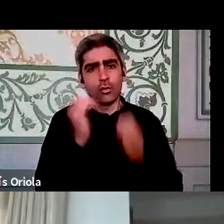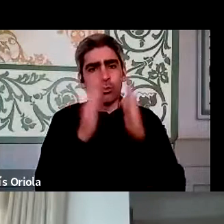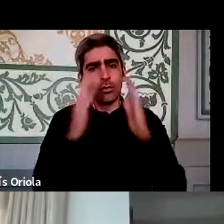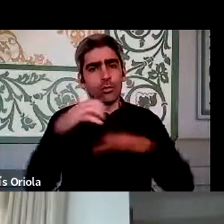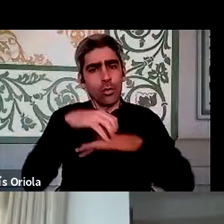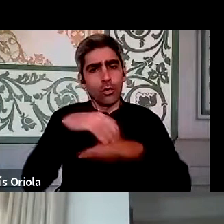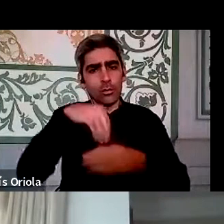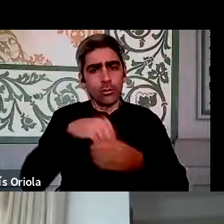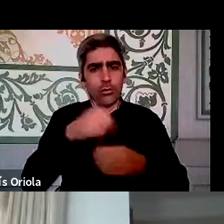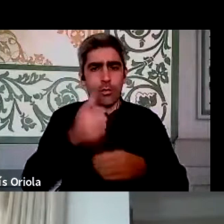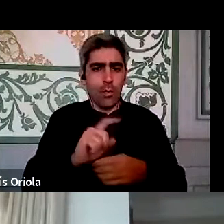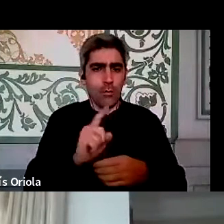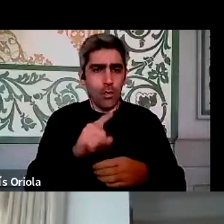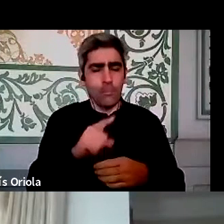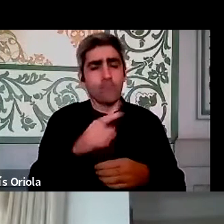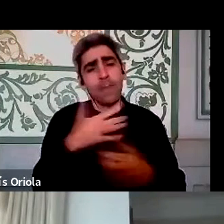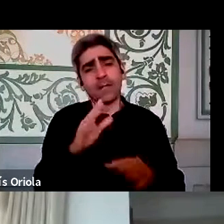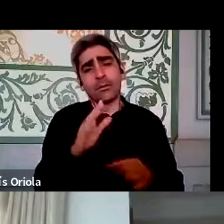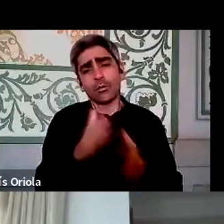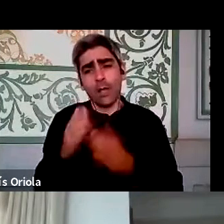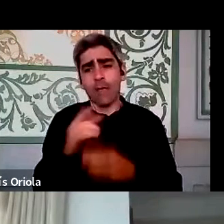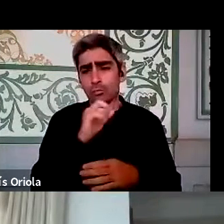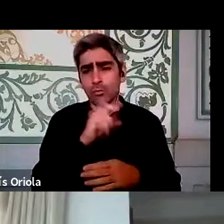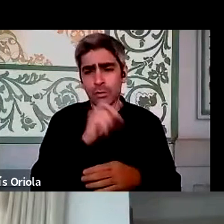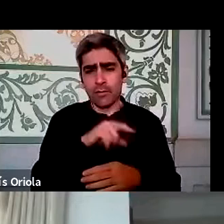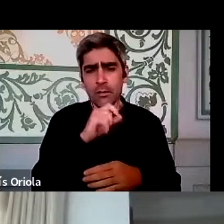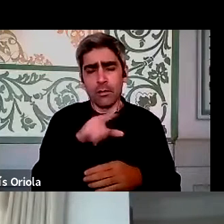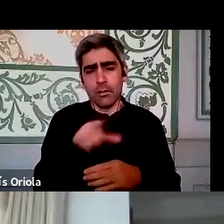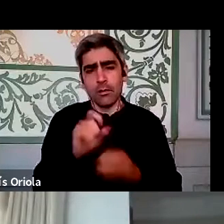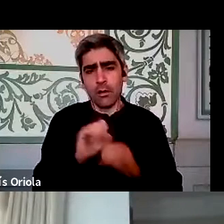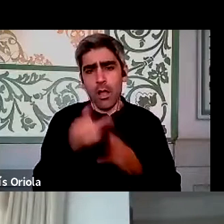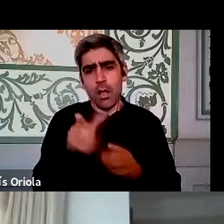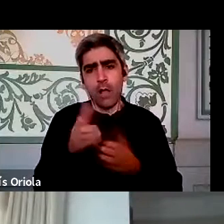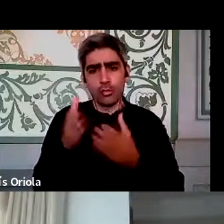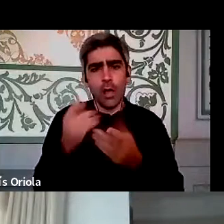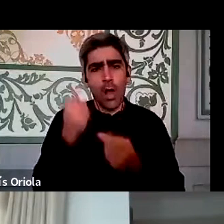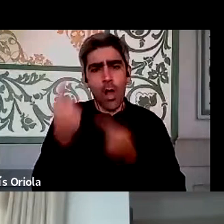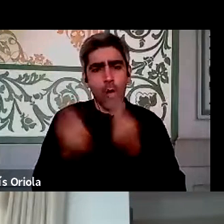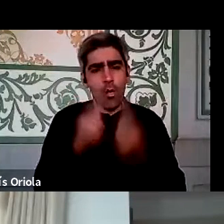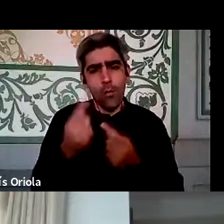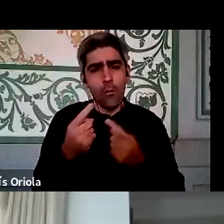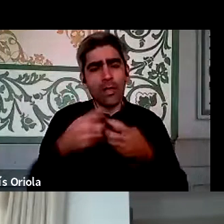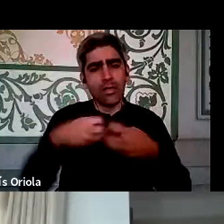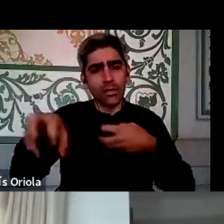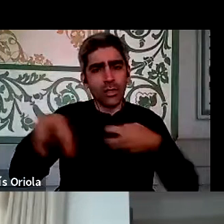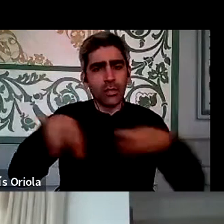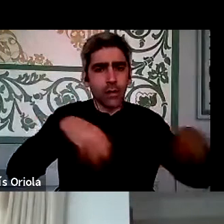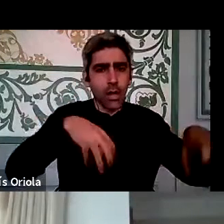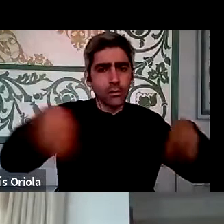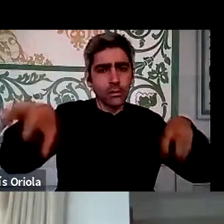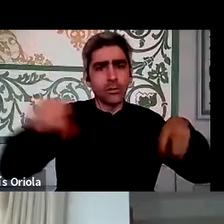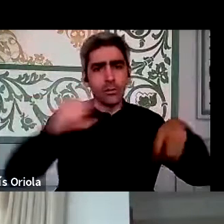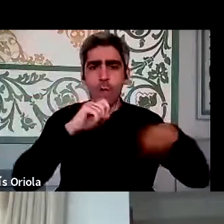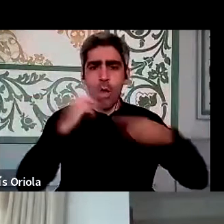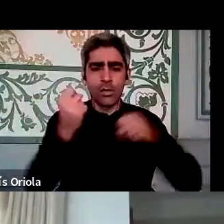mas é possível, eu acho que é claramente possível até ajudar alguma descentralização e